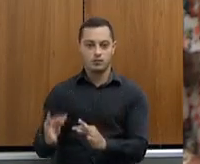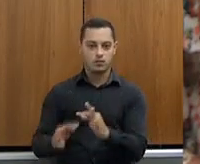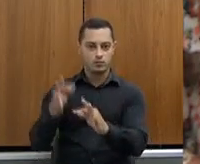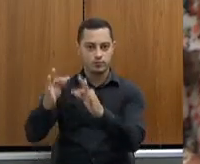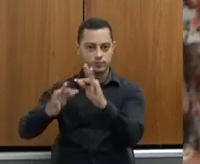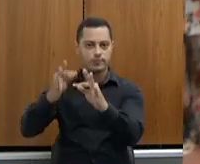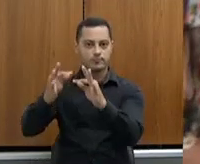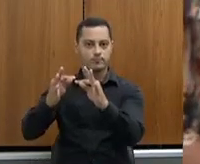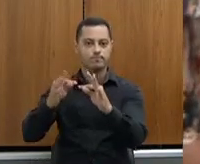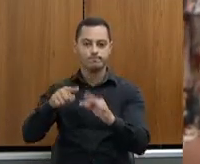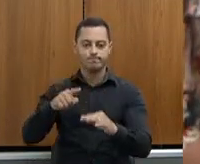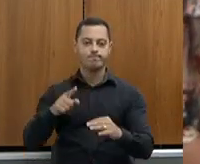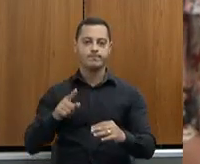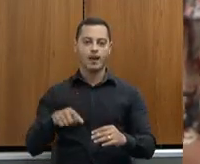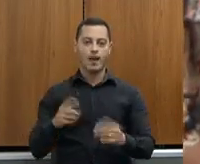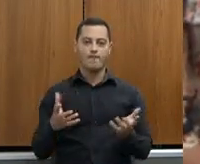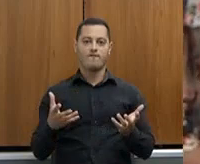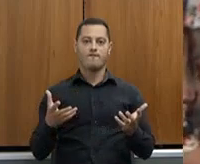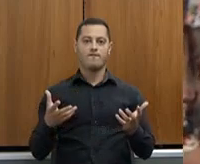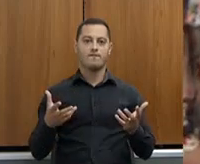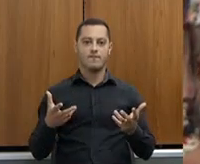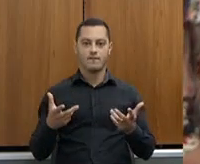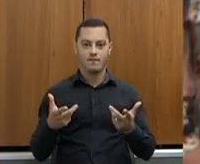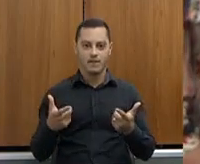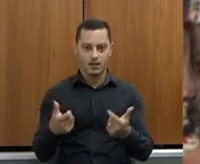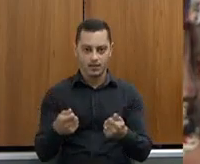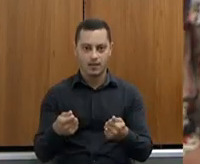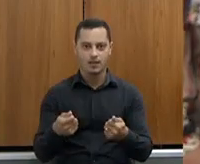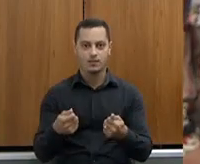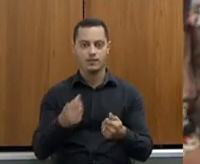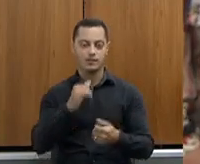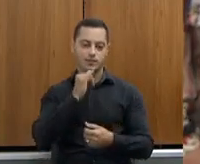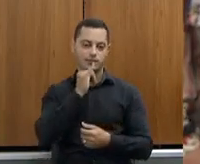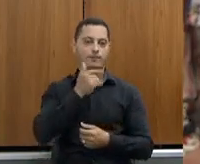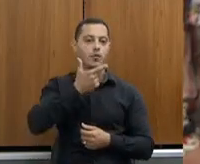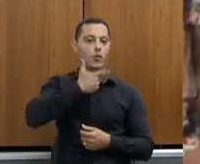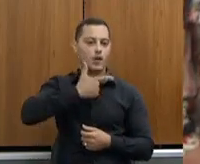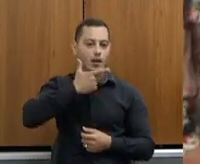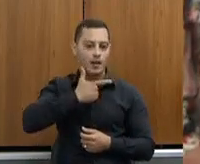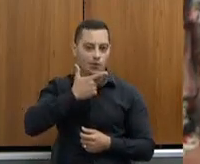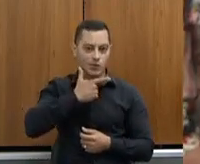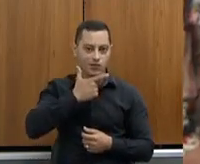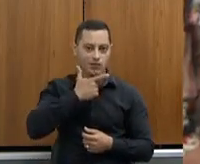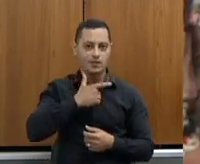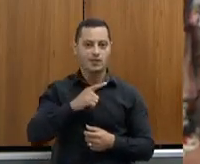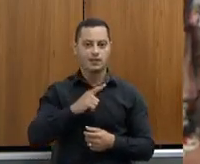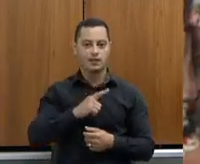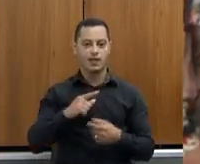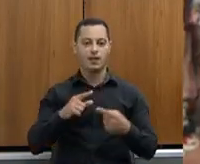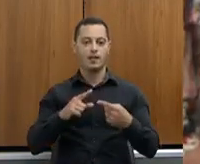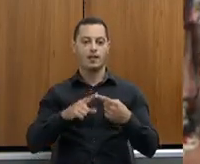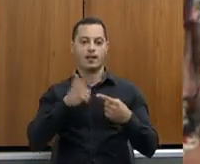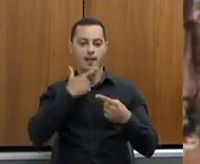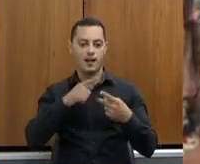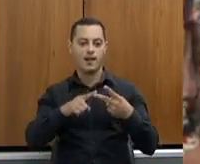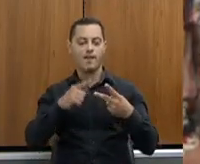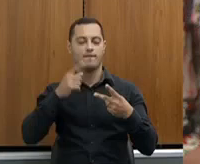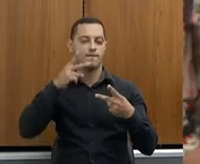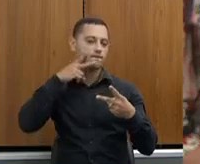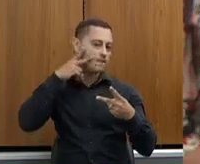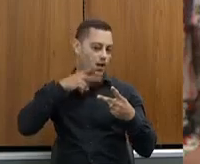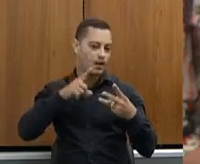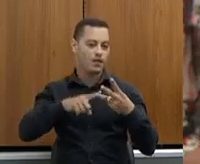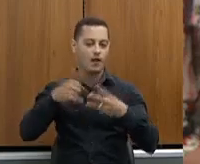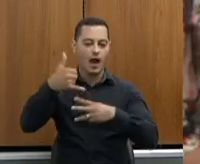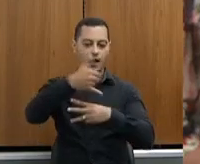a isso, então isso tudo é fantástico. No rastro do queijo, estão vindo agora o vinho, azeite, a cachaça e outros